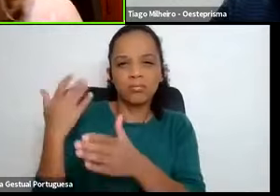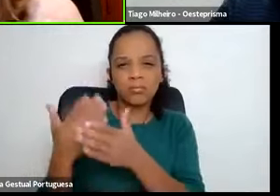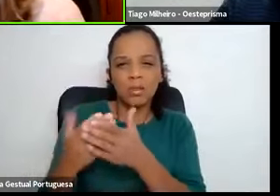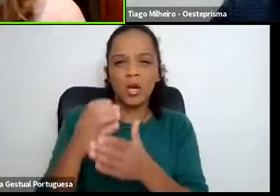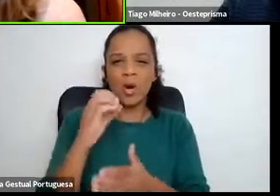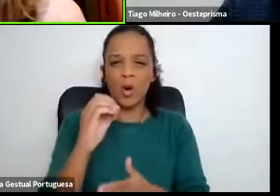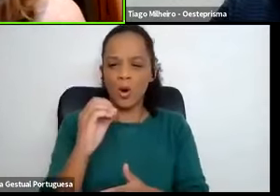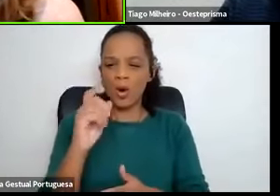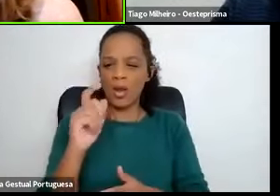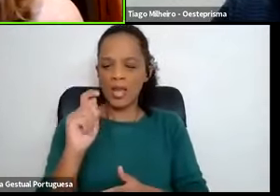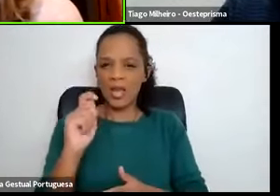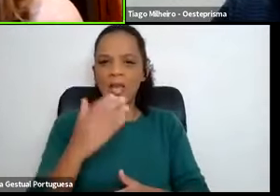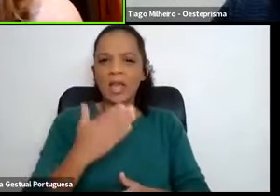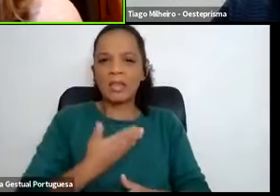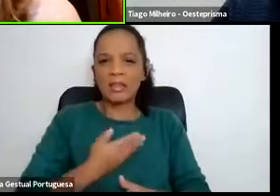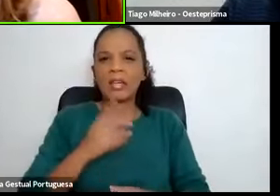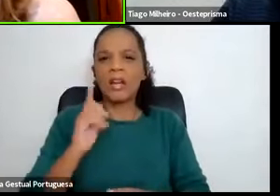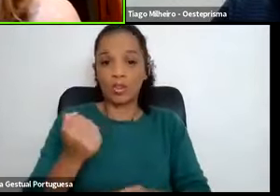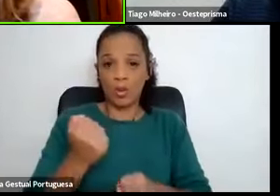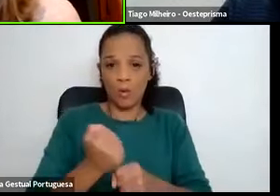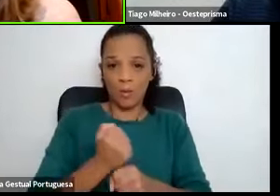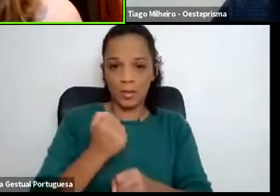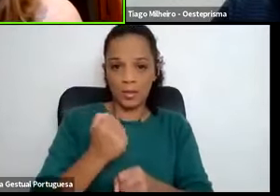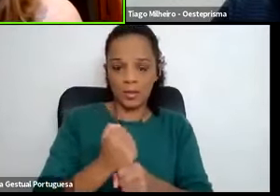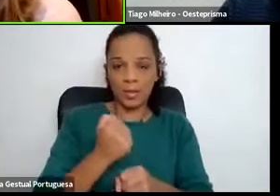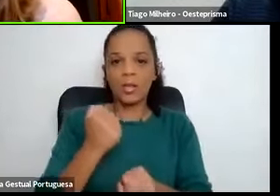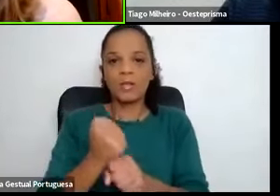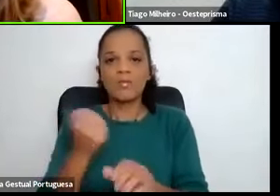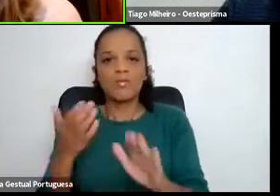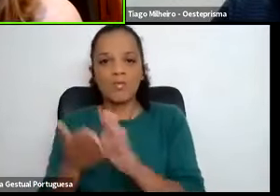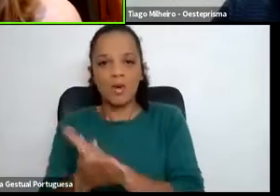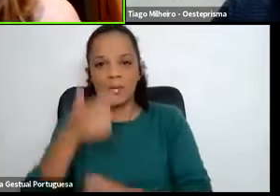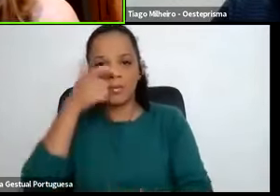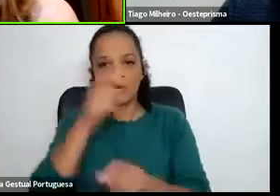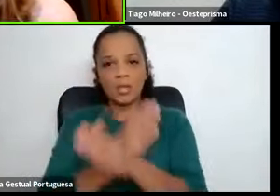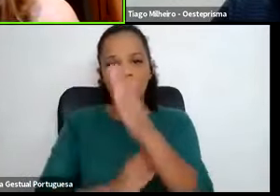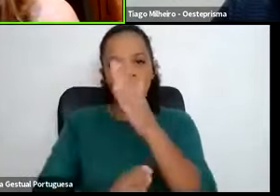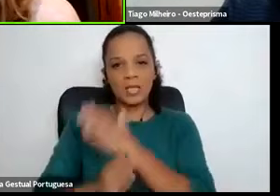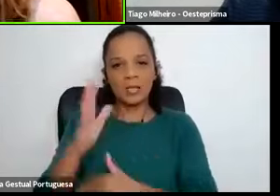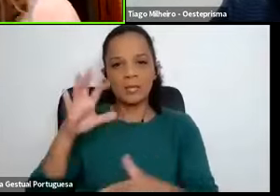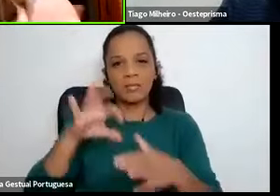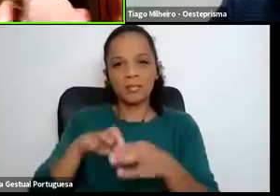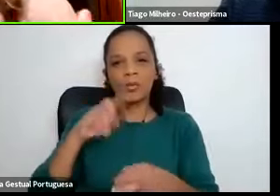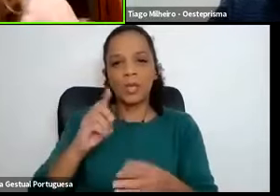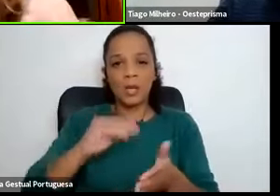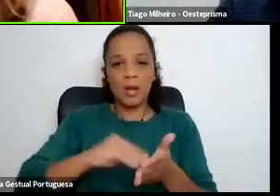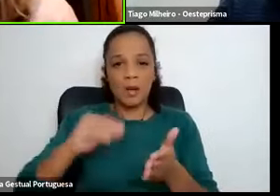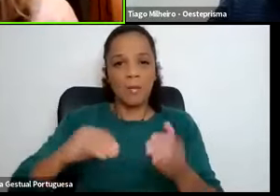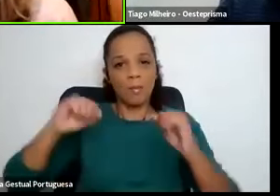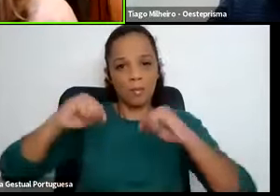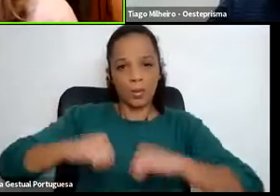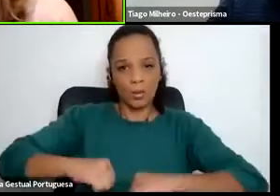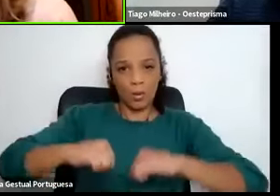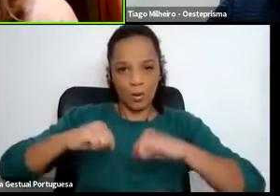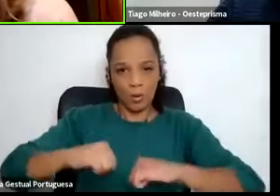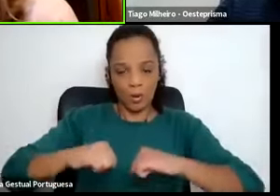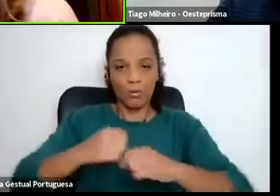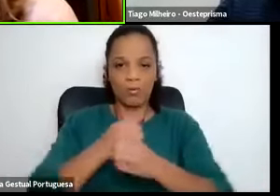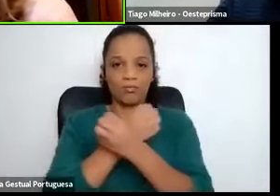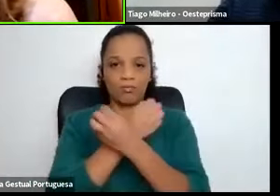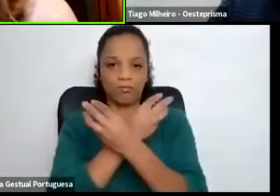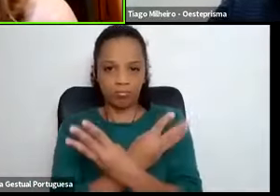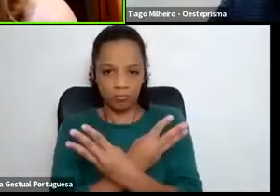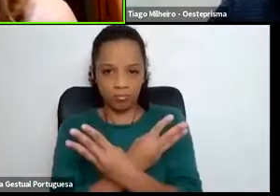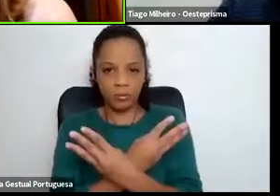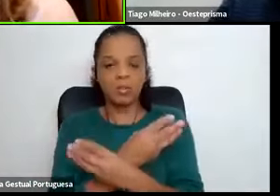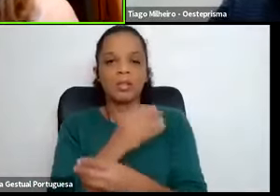Operação de Emprego para Pessoas com Deficiência, resultou de um protocolo entre o Instituto do Emprego e Informação